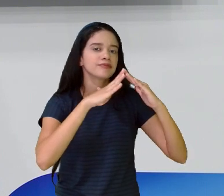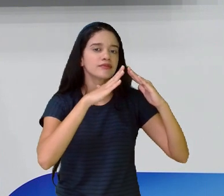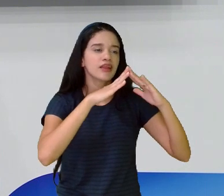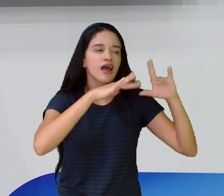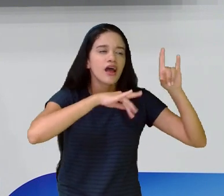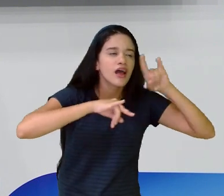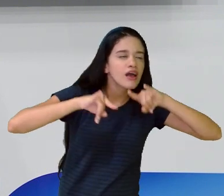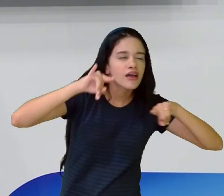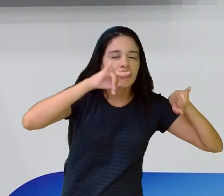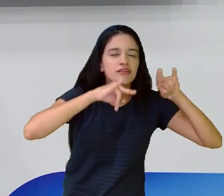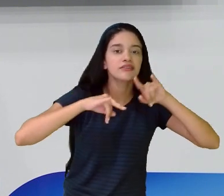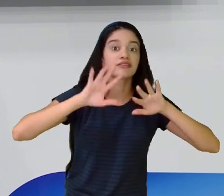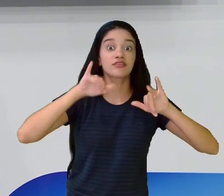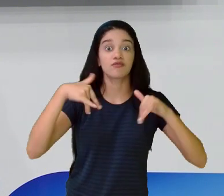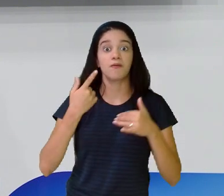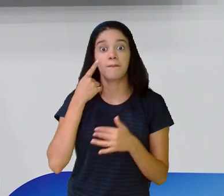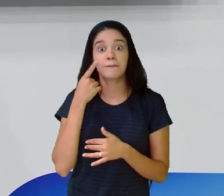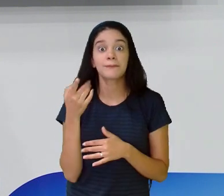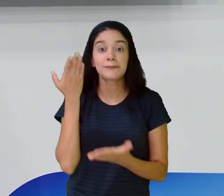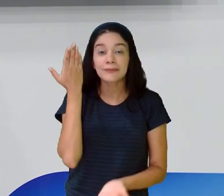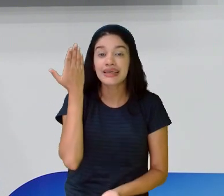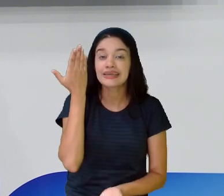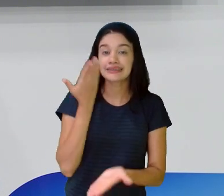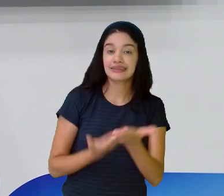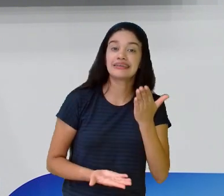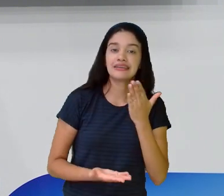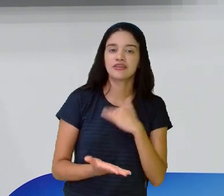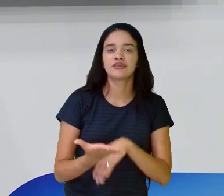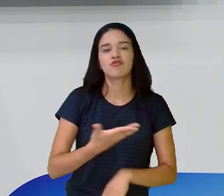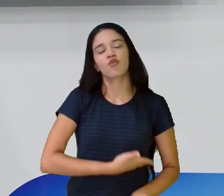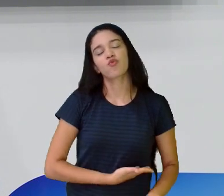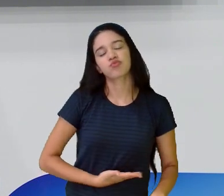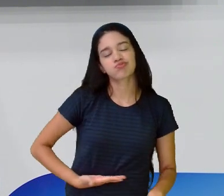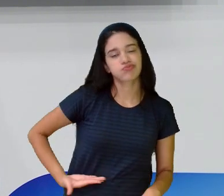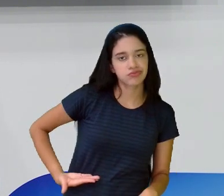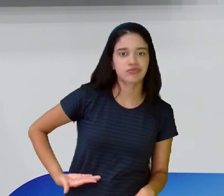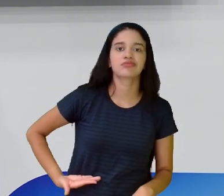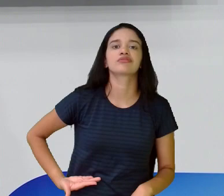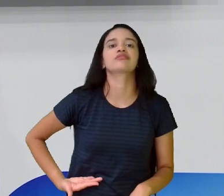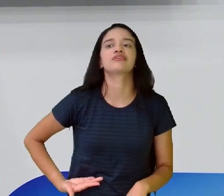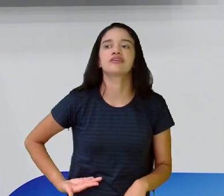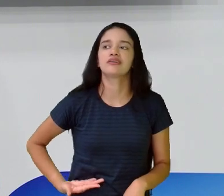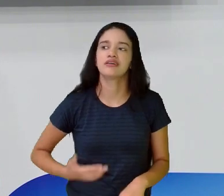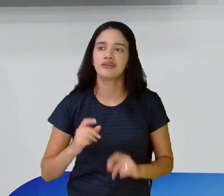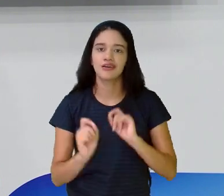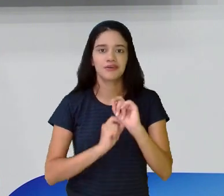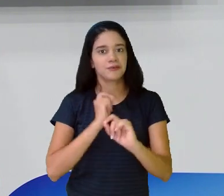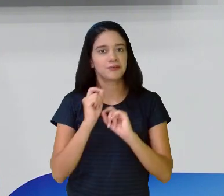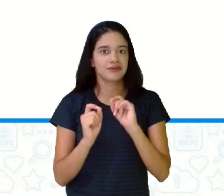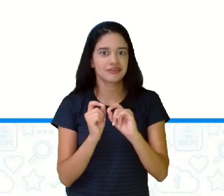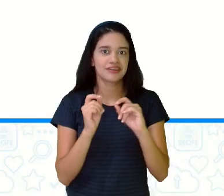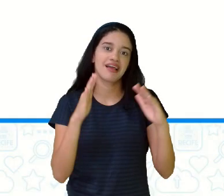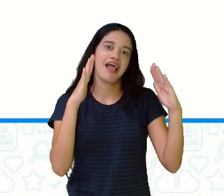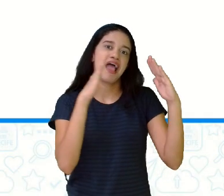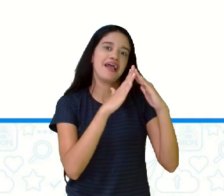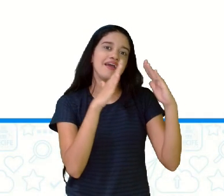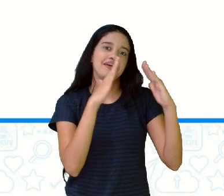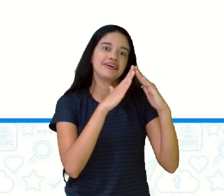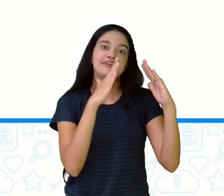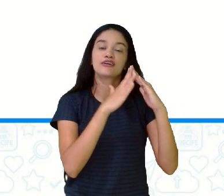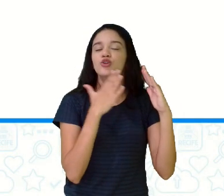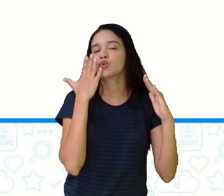E estavam perdidos na floresta. Estavam com fome. Então, nada mais atrativo do que uma casa